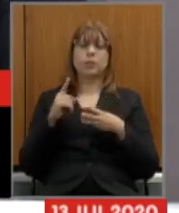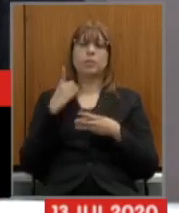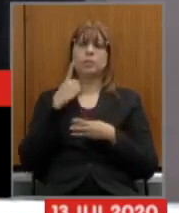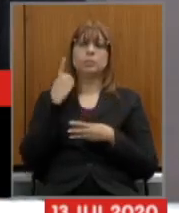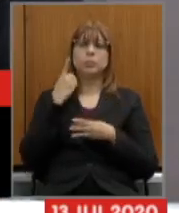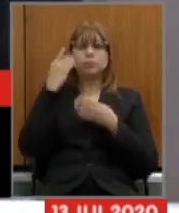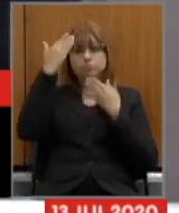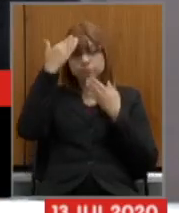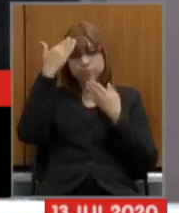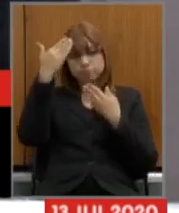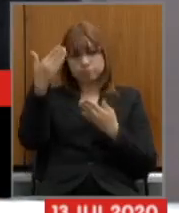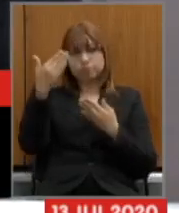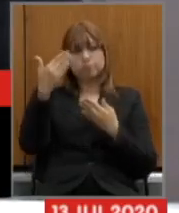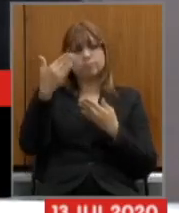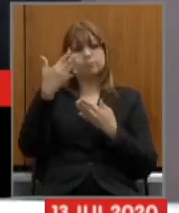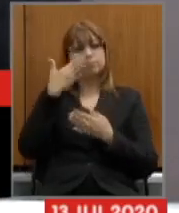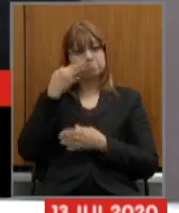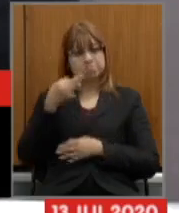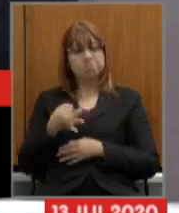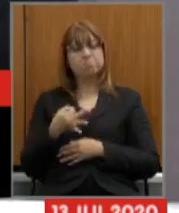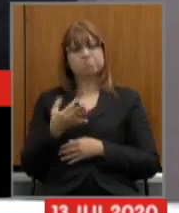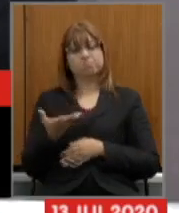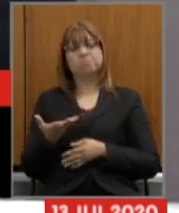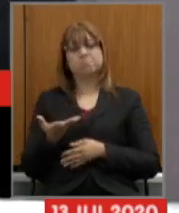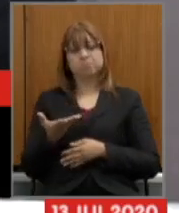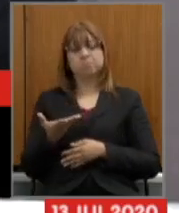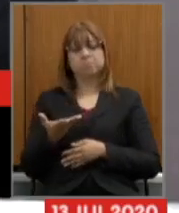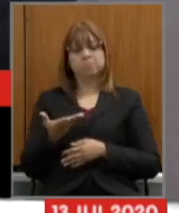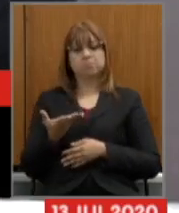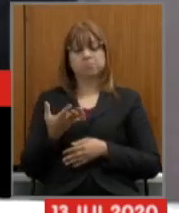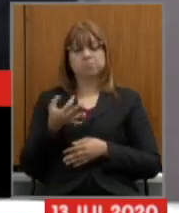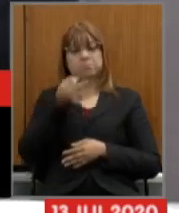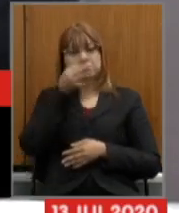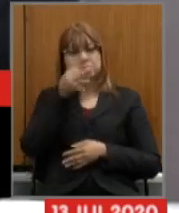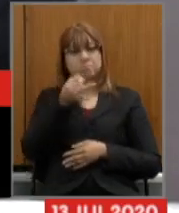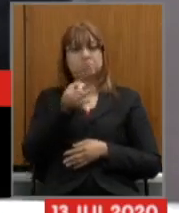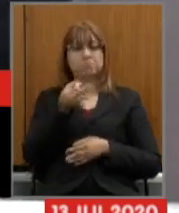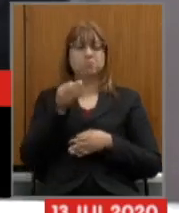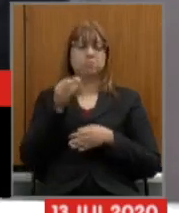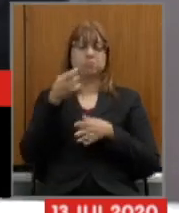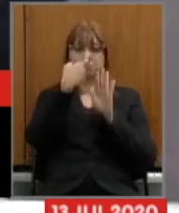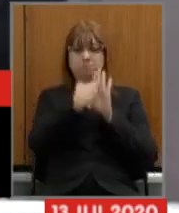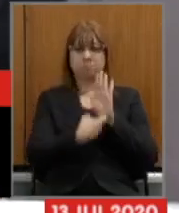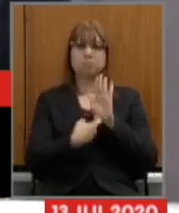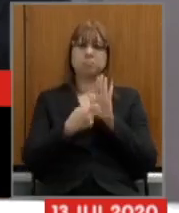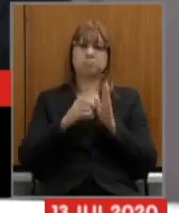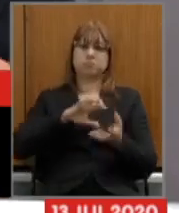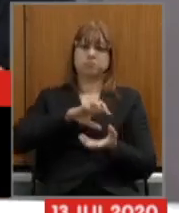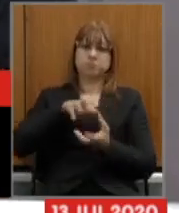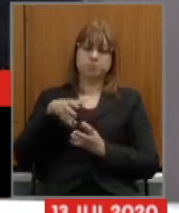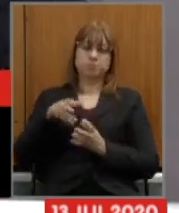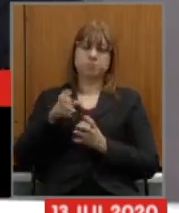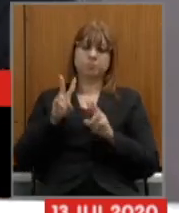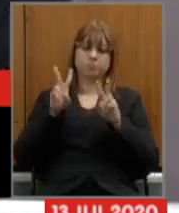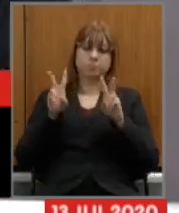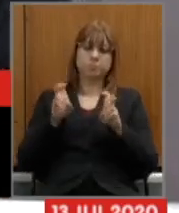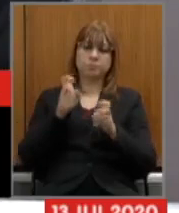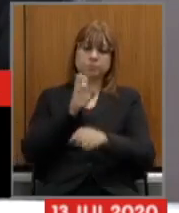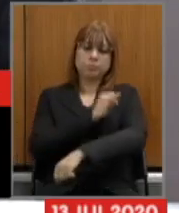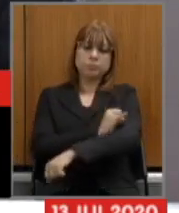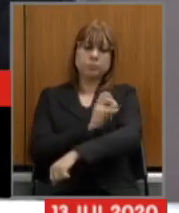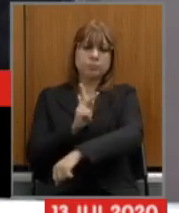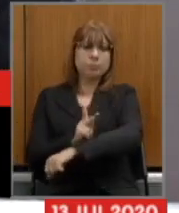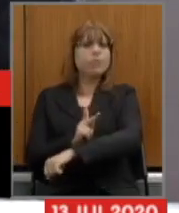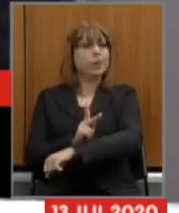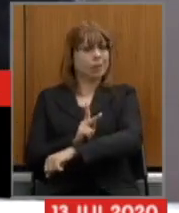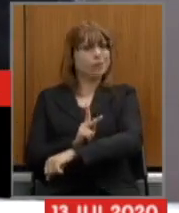agradecer a compreensão e a atenção com o texto da nossa reforma sobre o IPSENG de que é um assunto